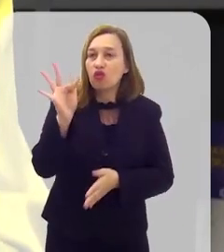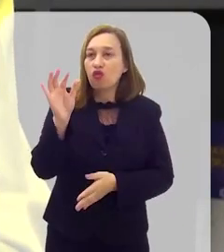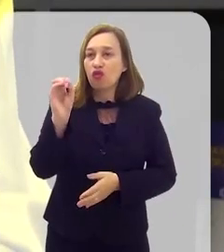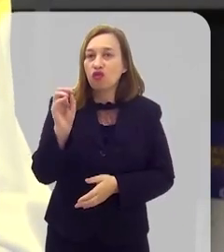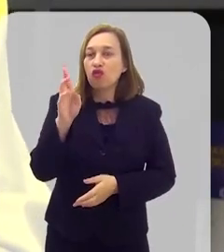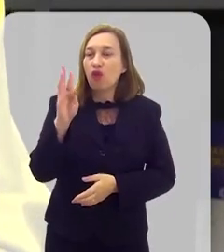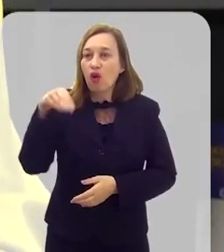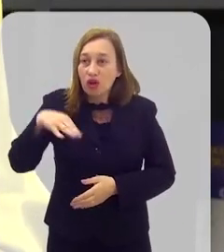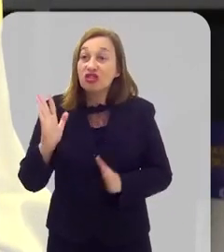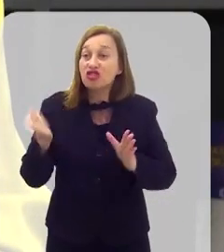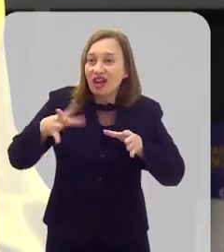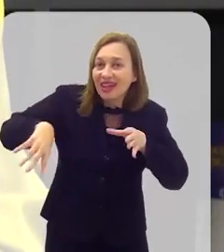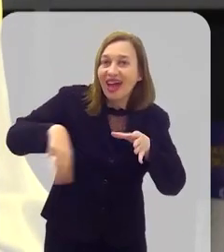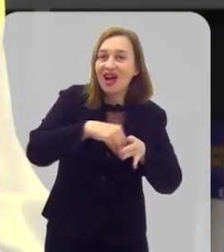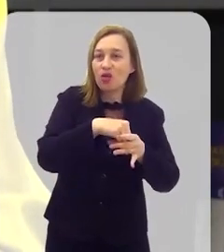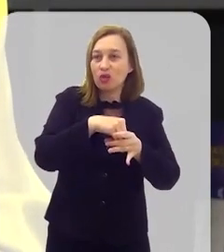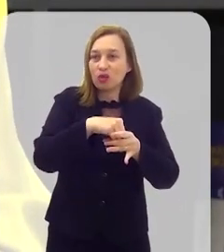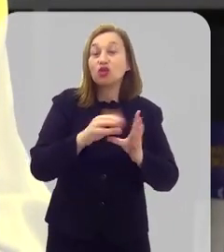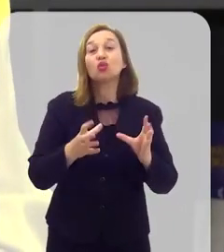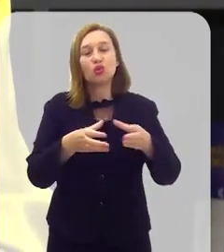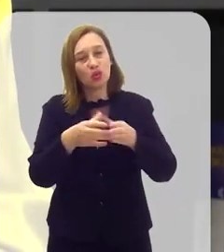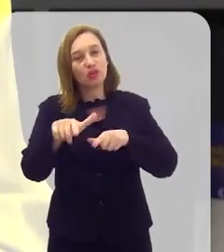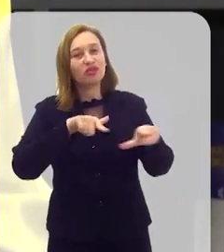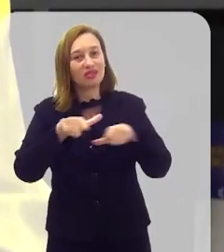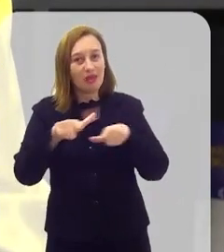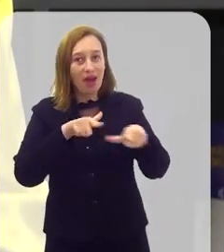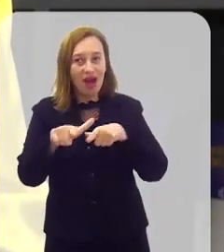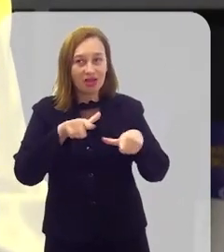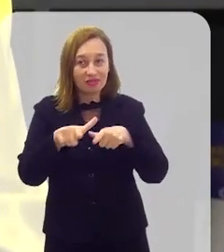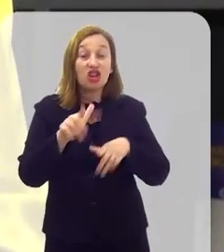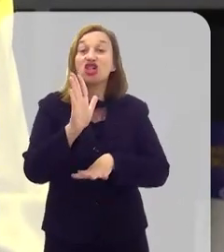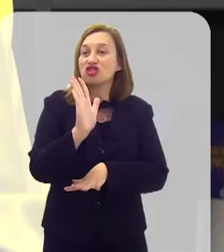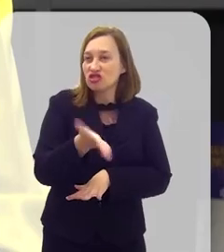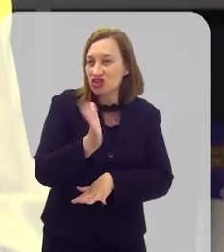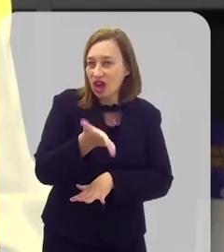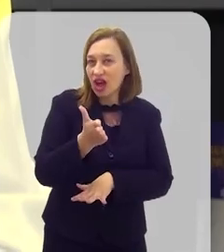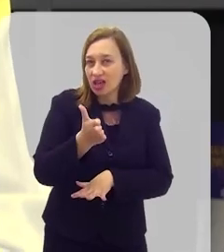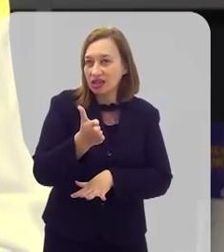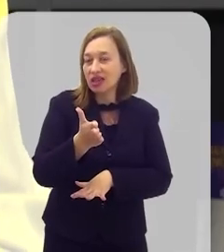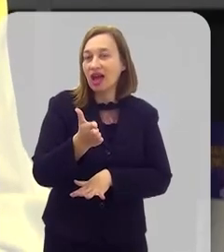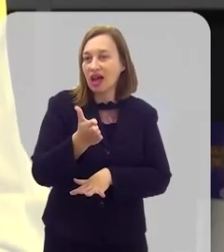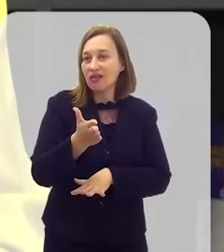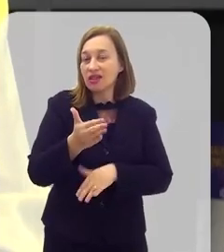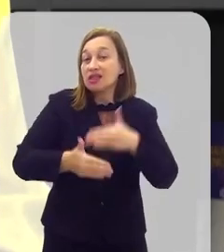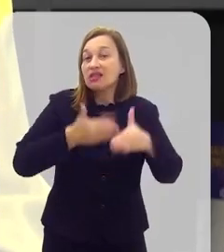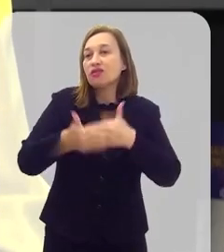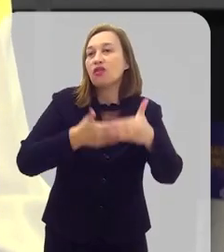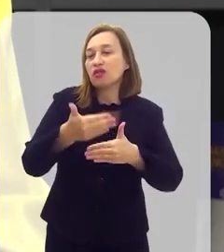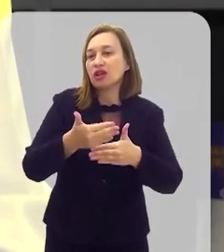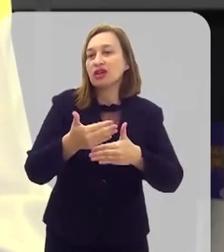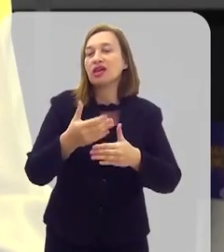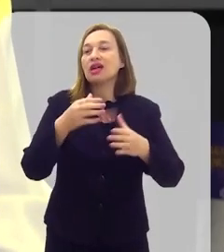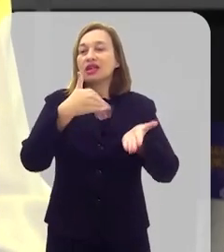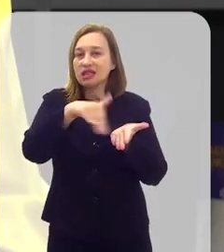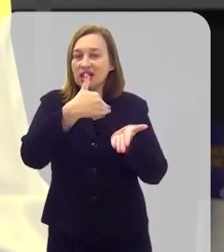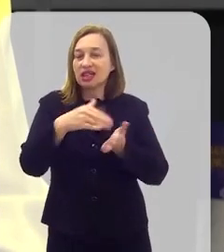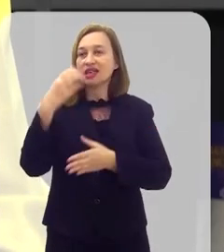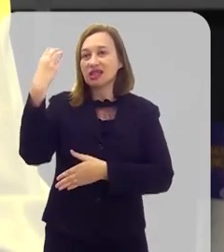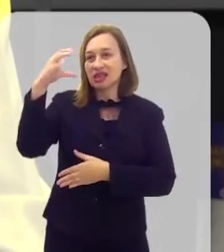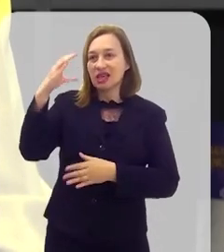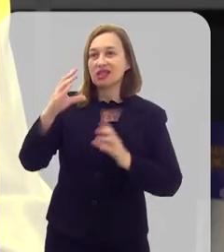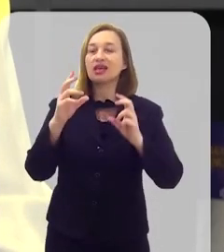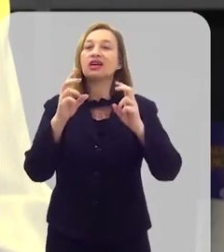hoje o Fórum já está integrando esse grupo de trabalho que já estava adiantado na Secretaria de Ciência e